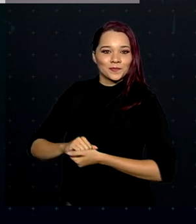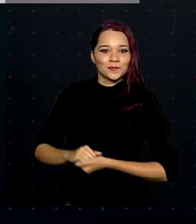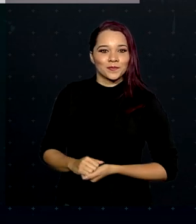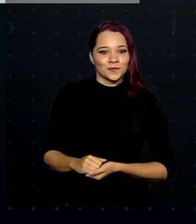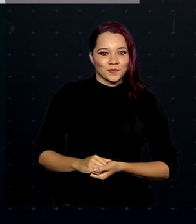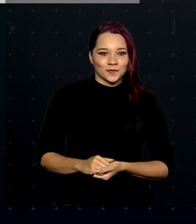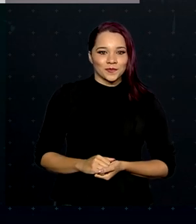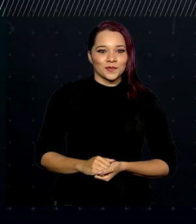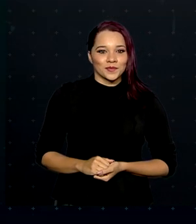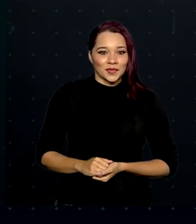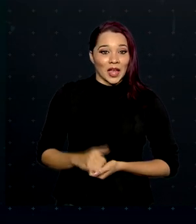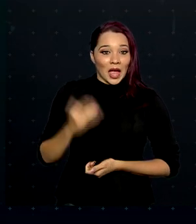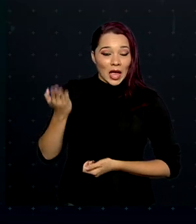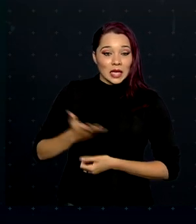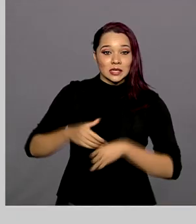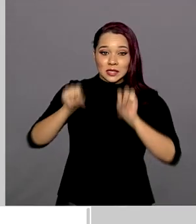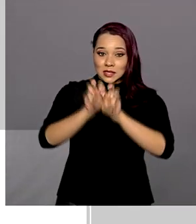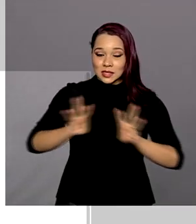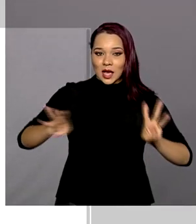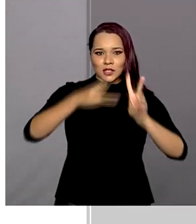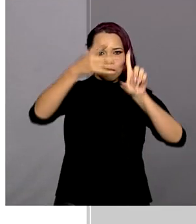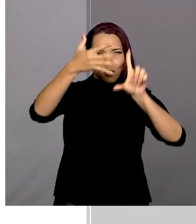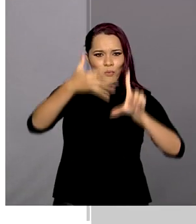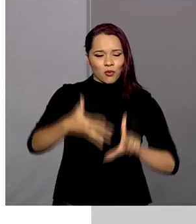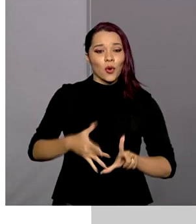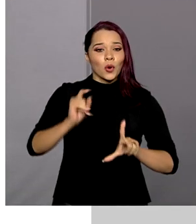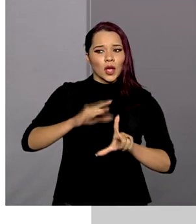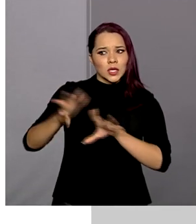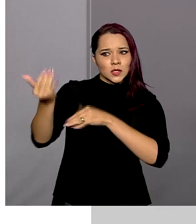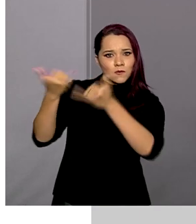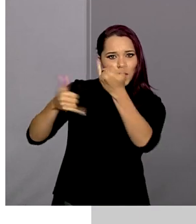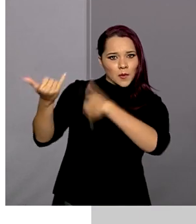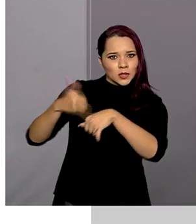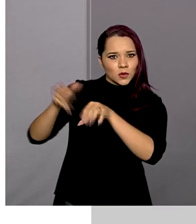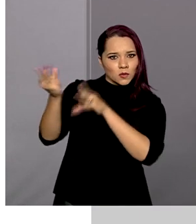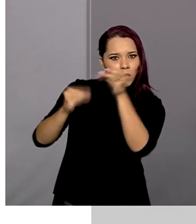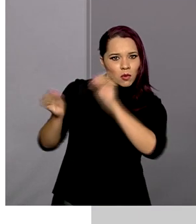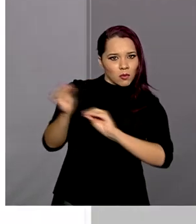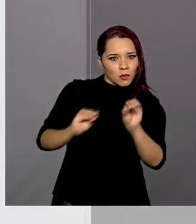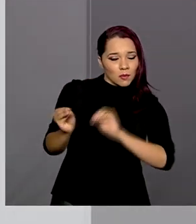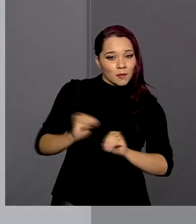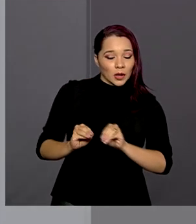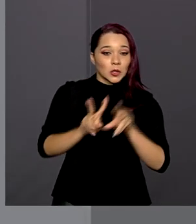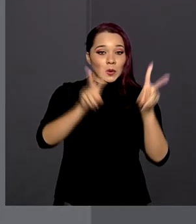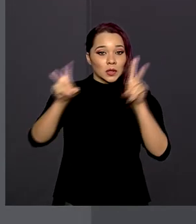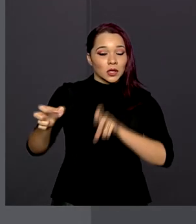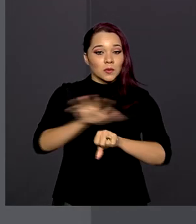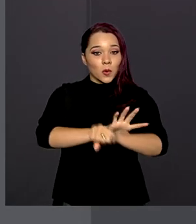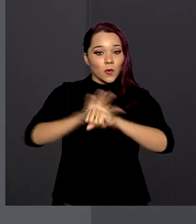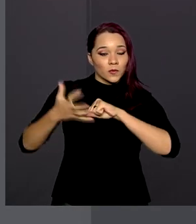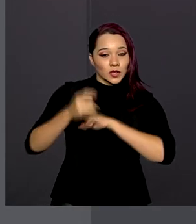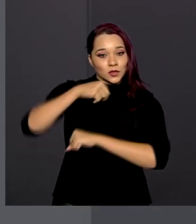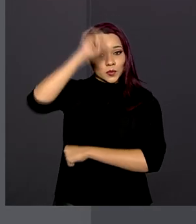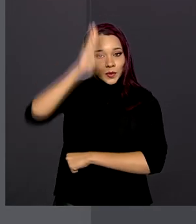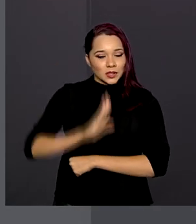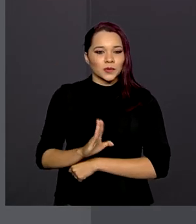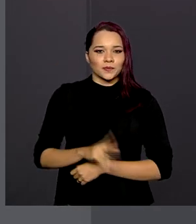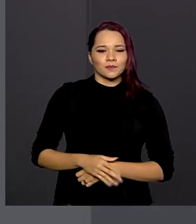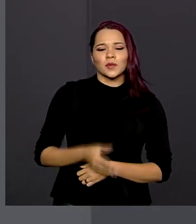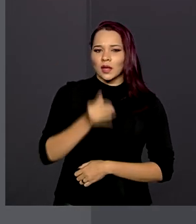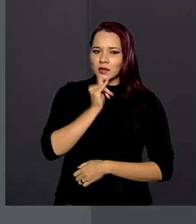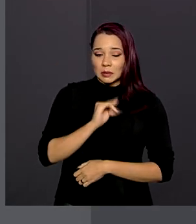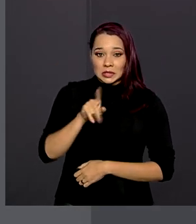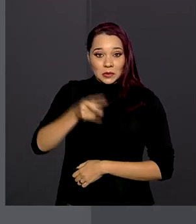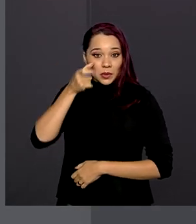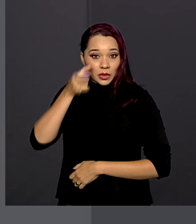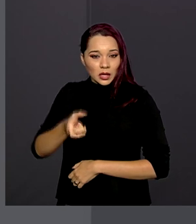.br. A plataforma centraliza as informações sobre a Covid-19 no Brasil. Por exemplo, se o